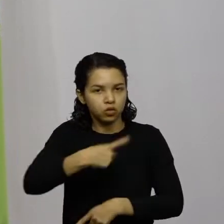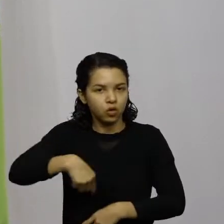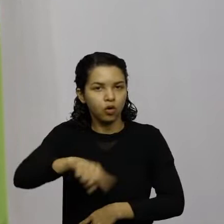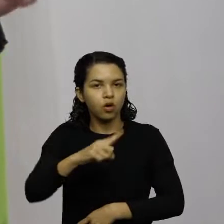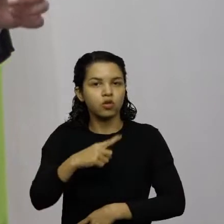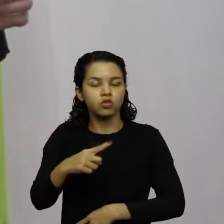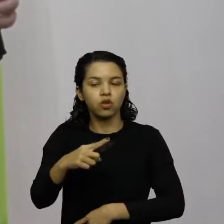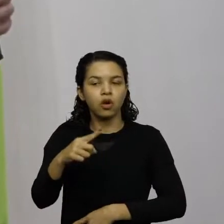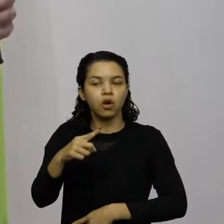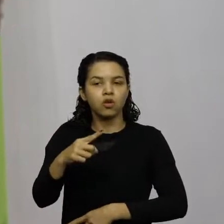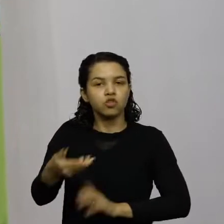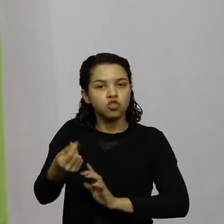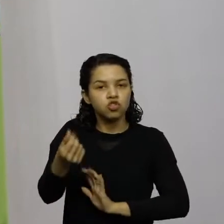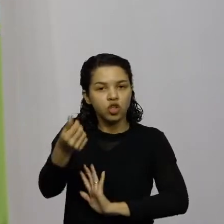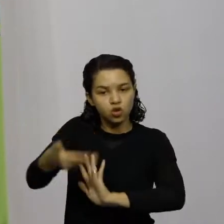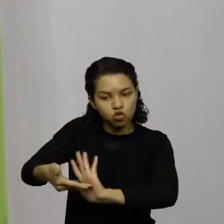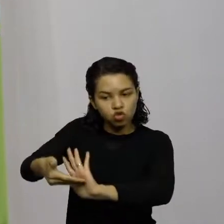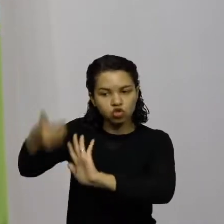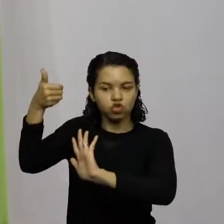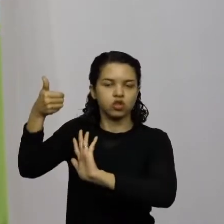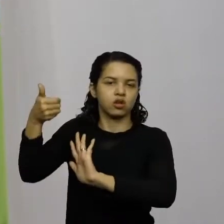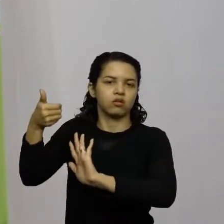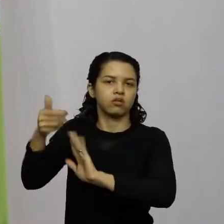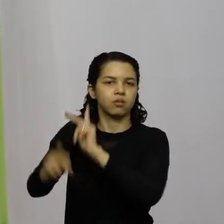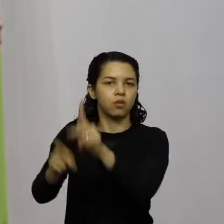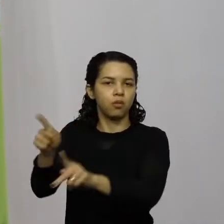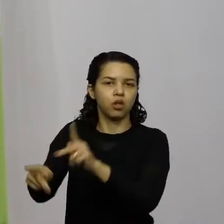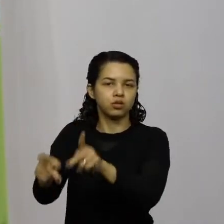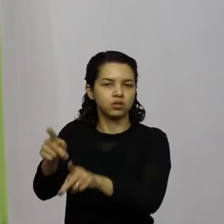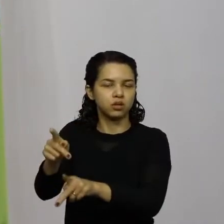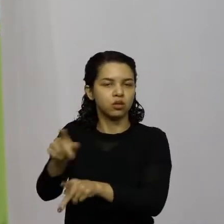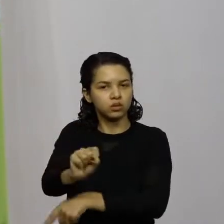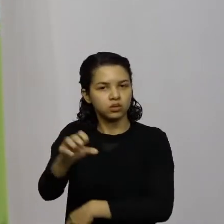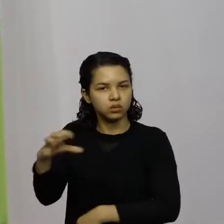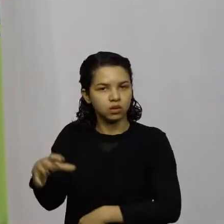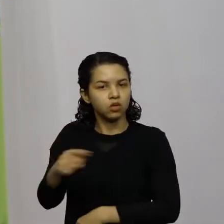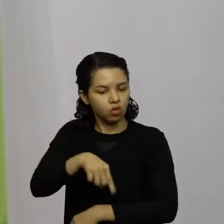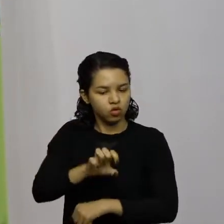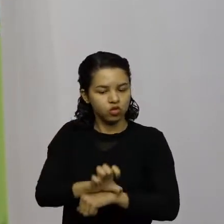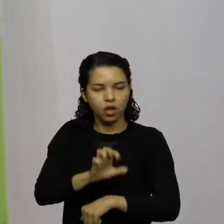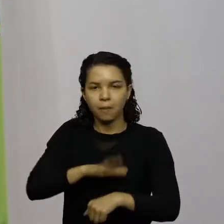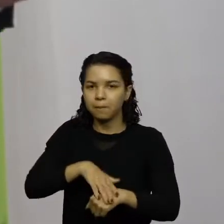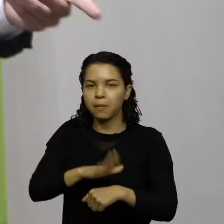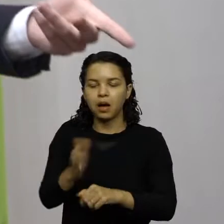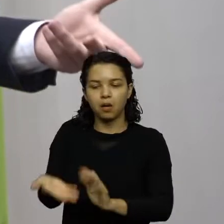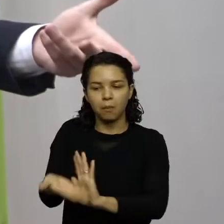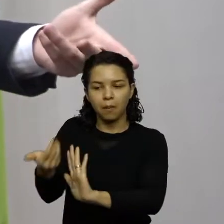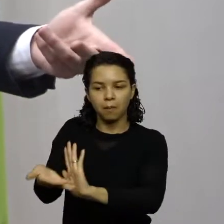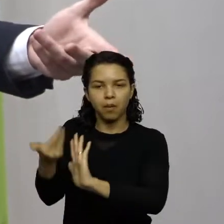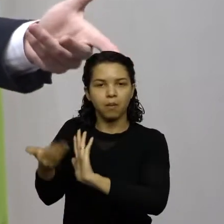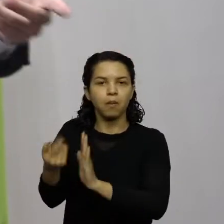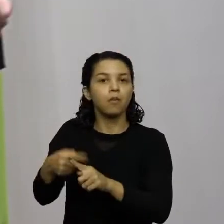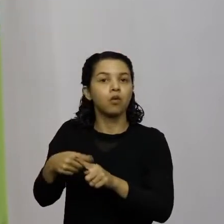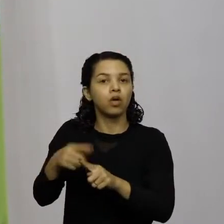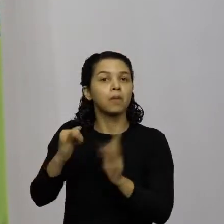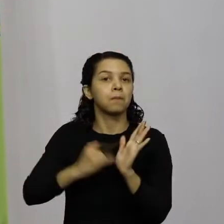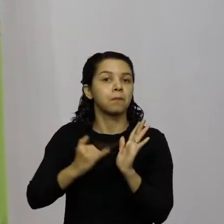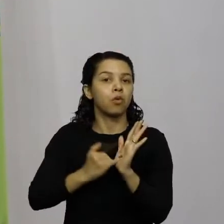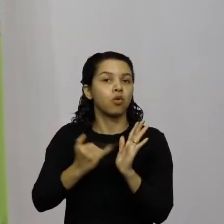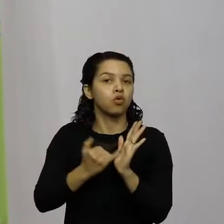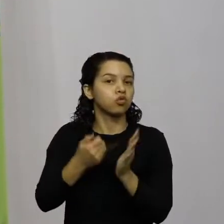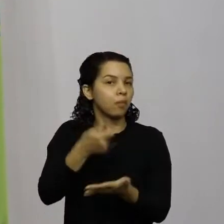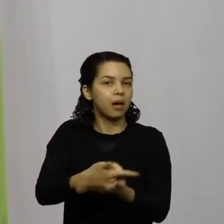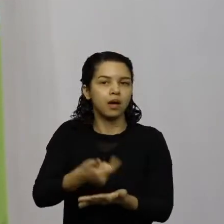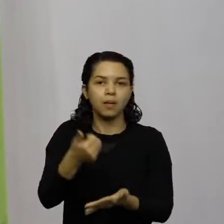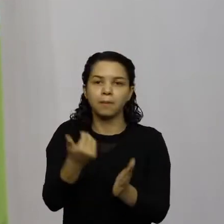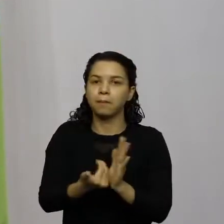catarinenses, nós somos o estado que mais tira dinheiro do seu povo, o povo catarinense que mais paga impostos estaduais, e nós fazemos